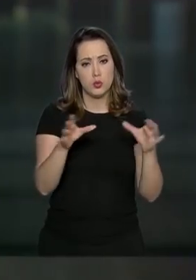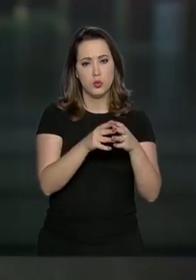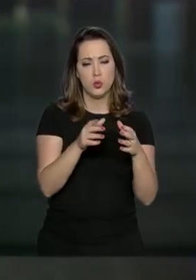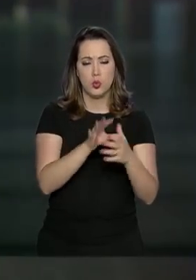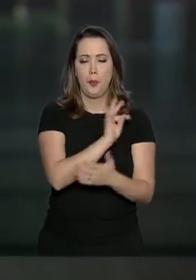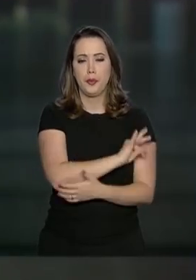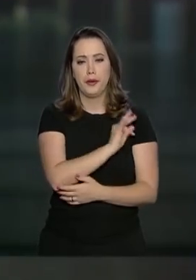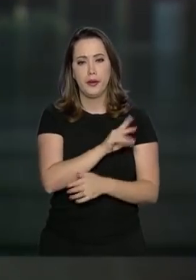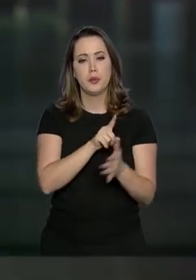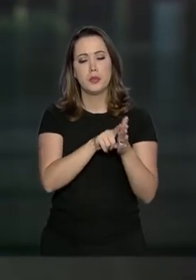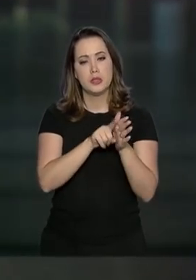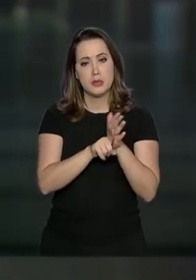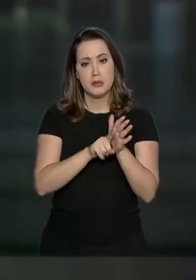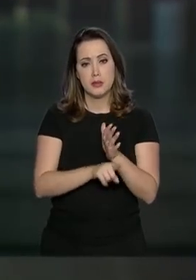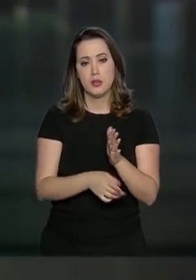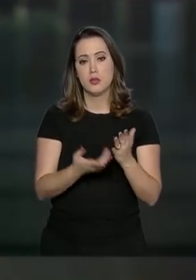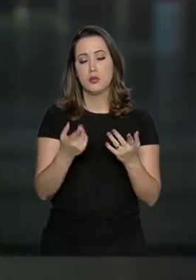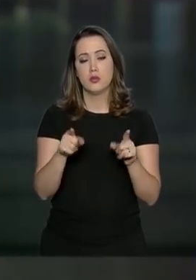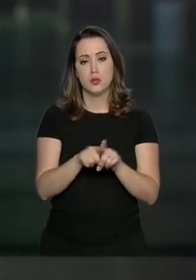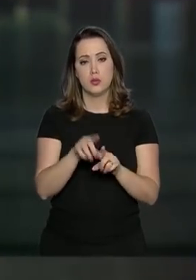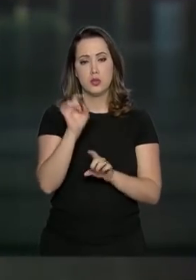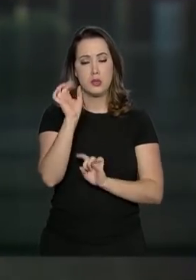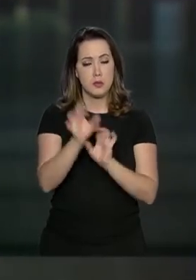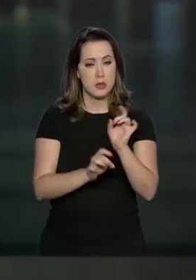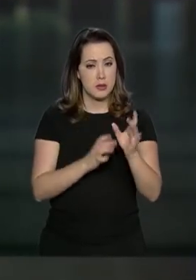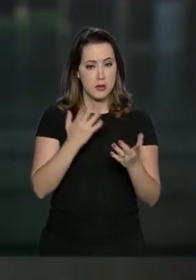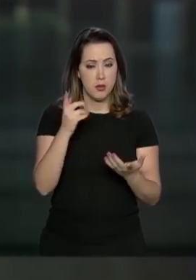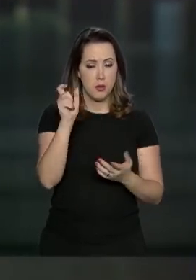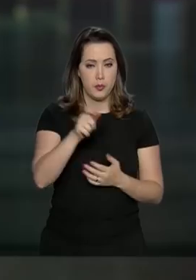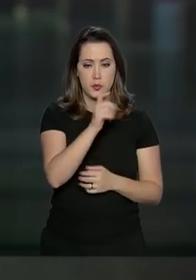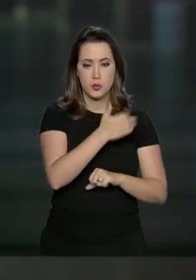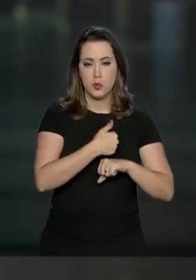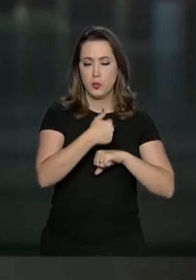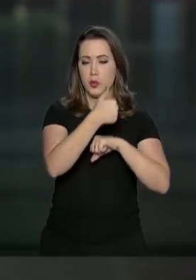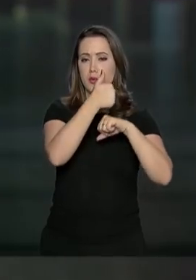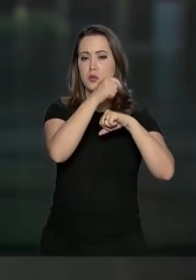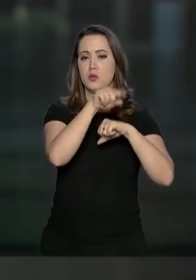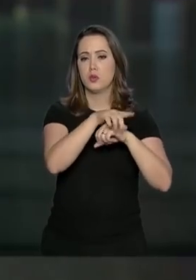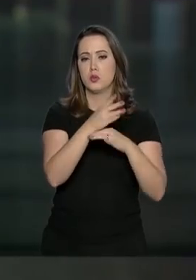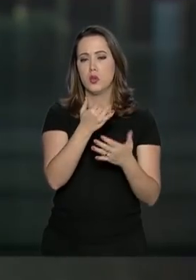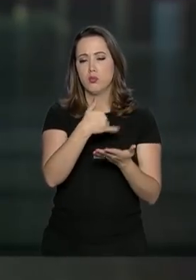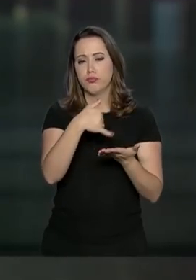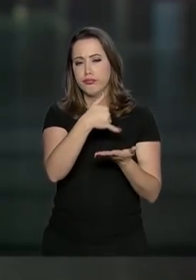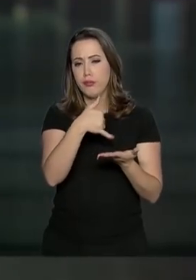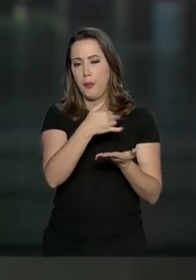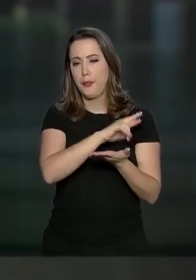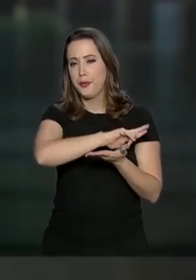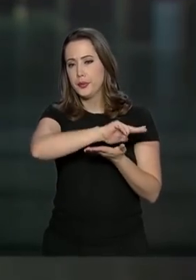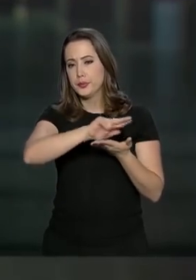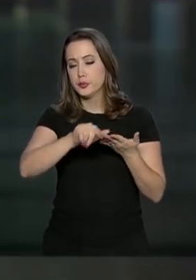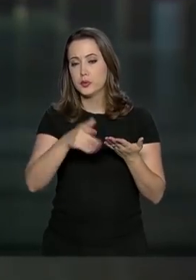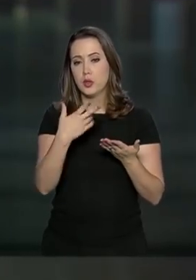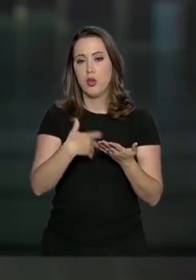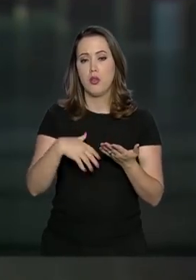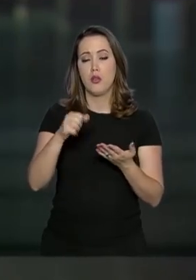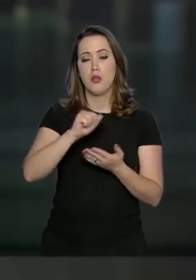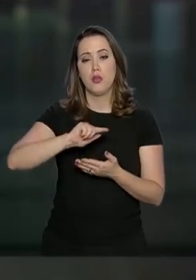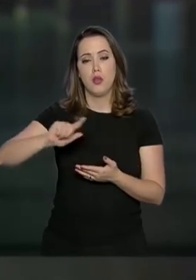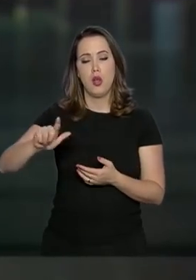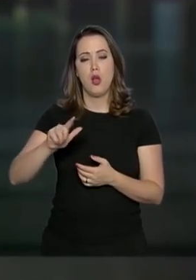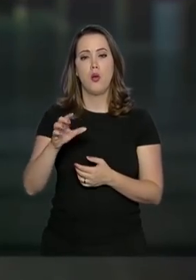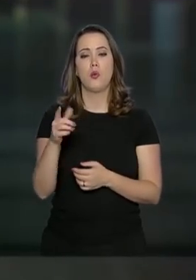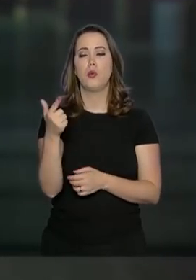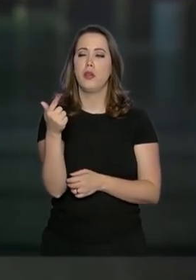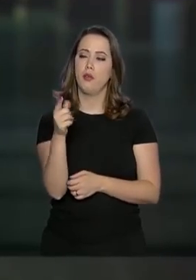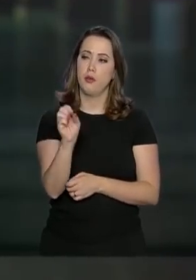e pesquisadores em geossciências, especialistas em regulação de petróleo e derivados, álcool, combustível e